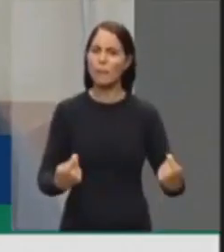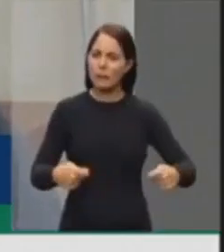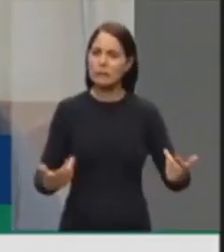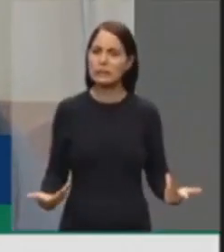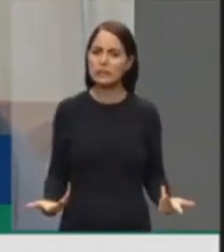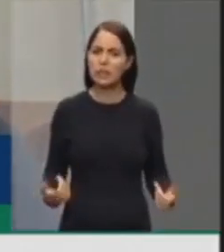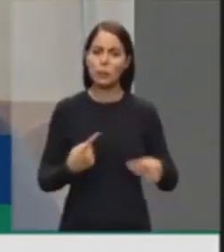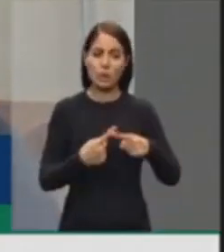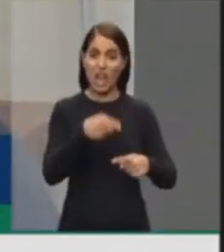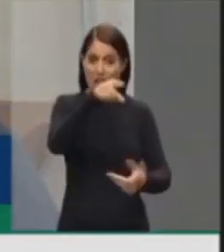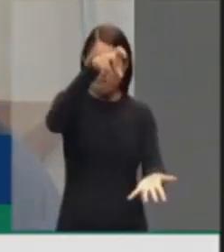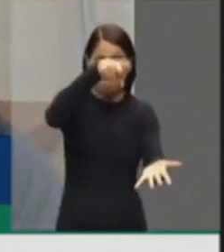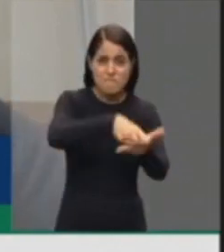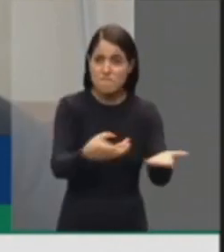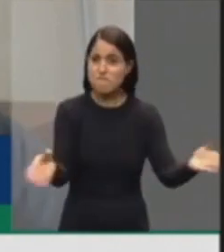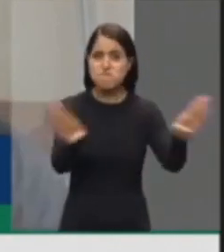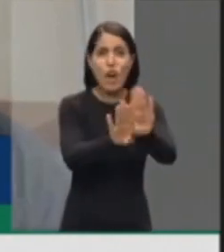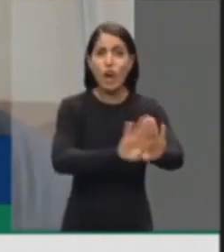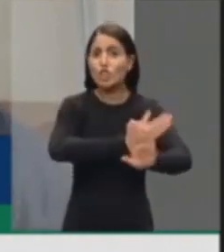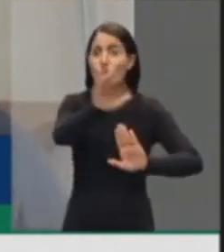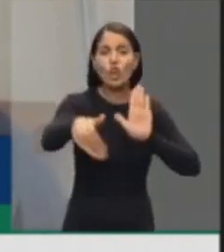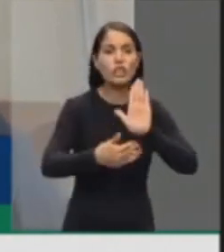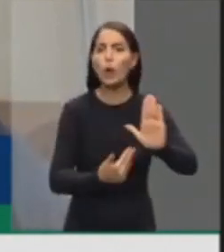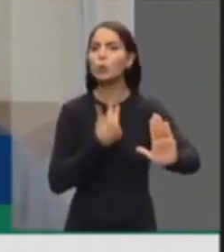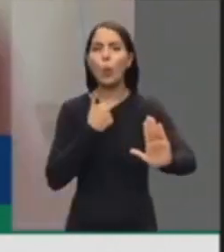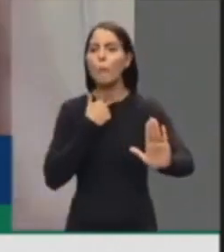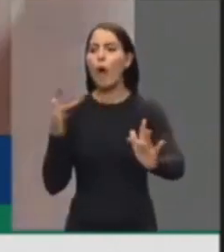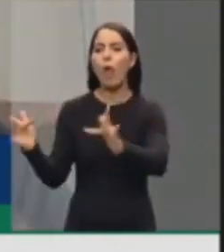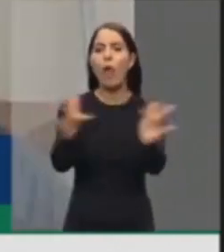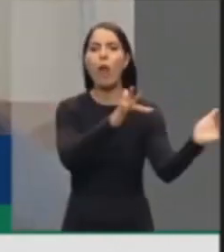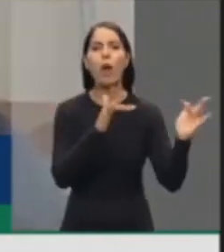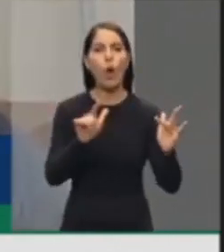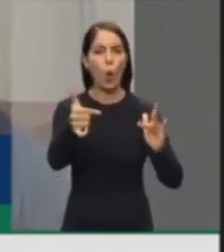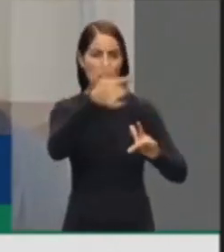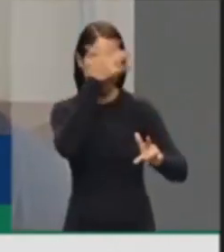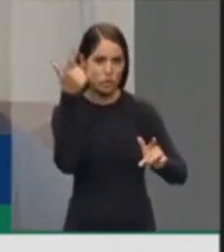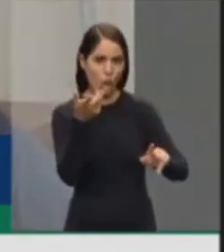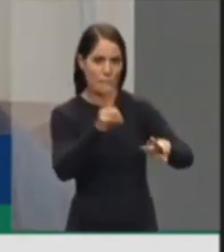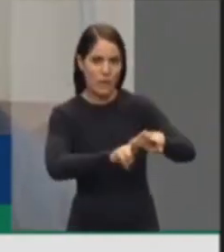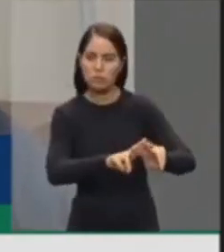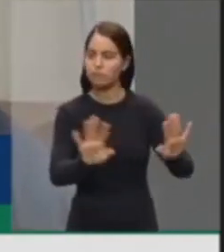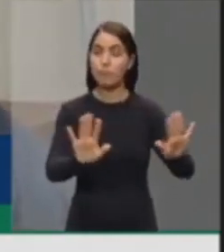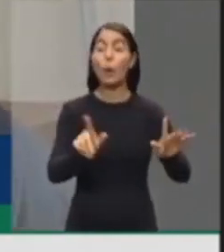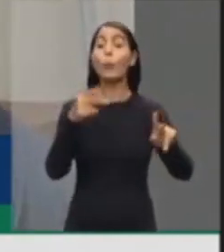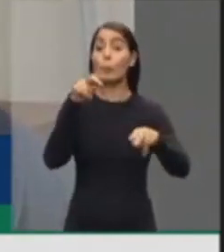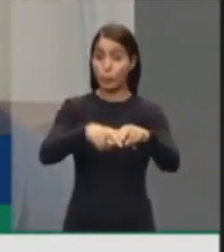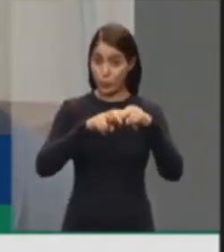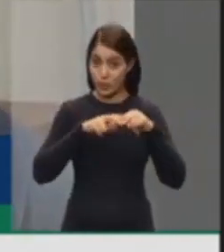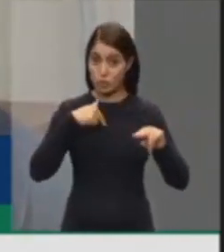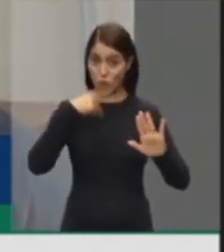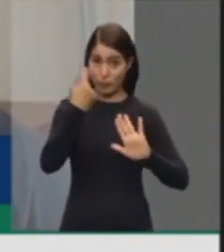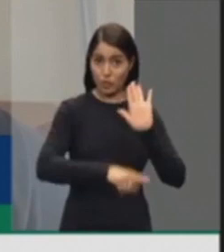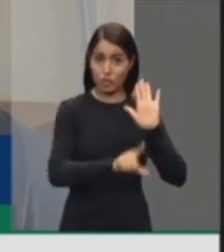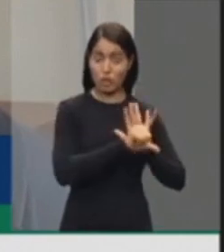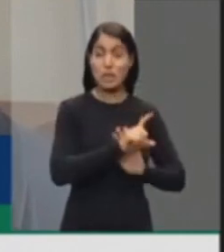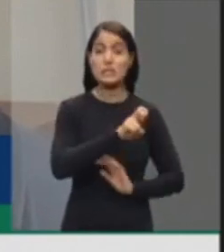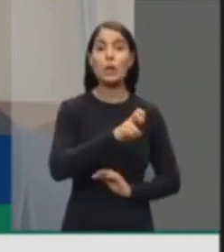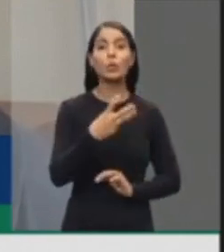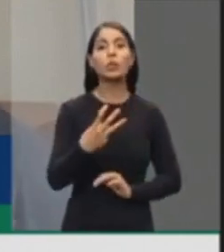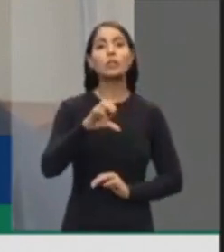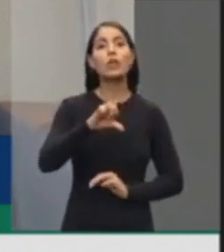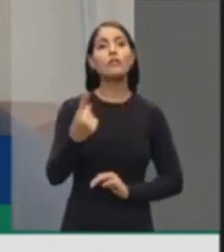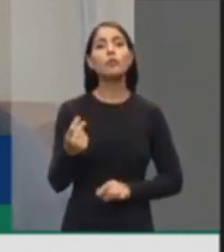tenha reclusão total, que não tenha contato com outros presos. Por isso, eu apresentei um projeto de lei, que é o projeto de lei 5391